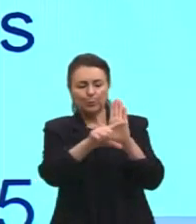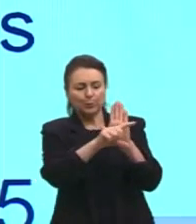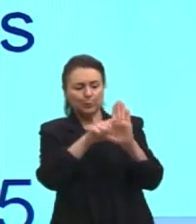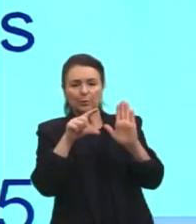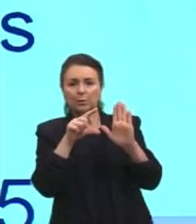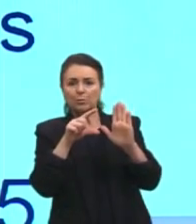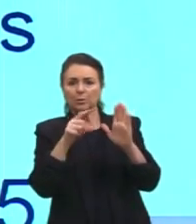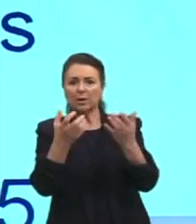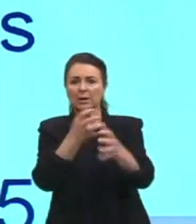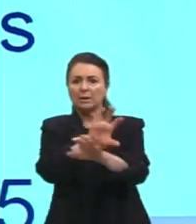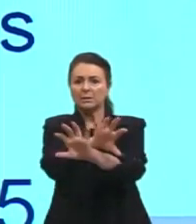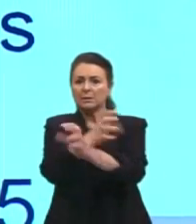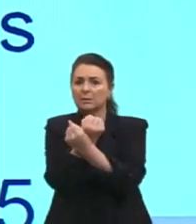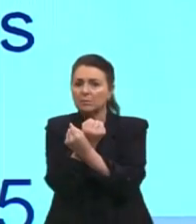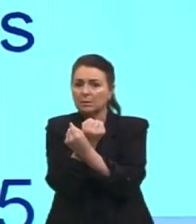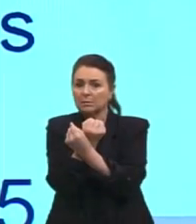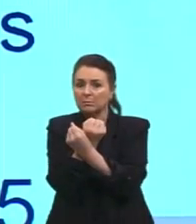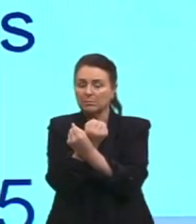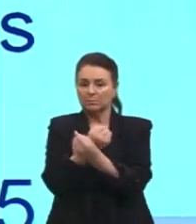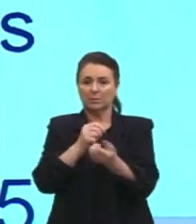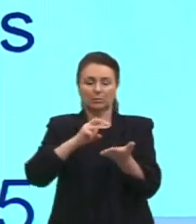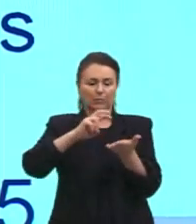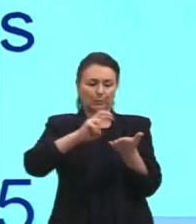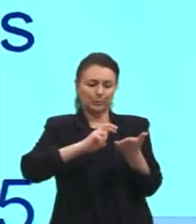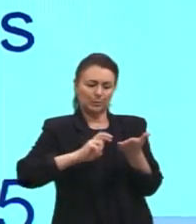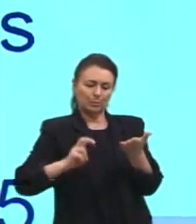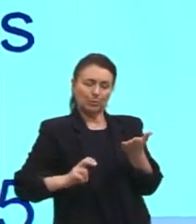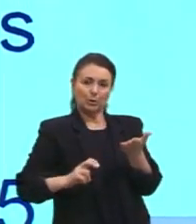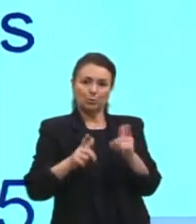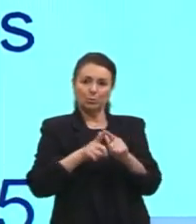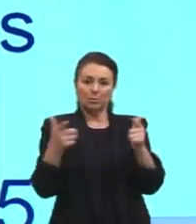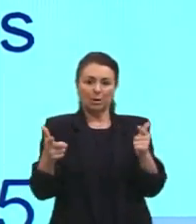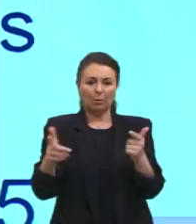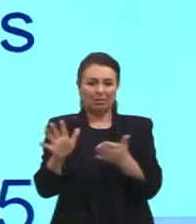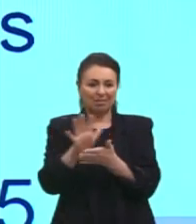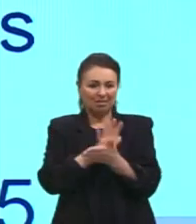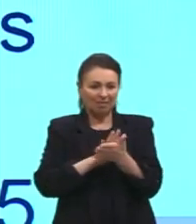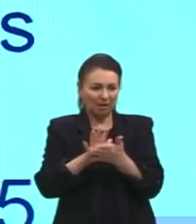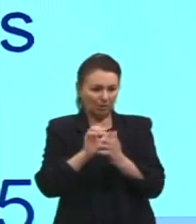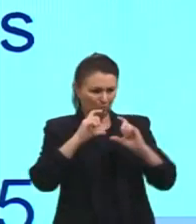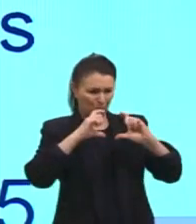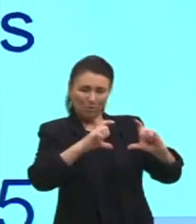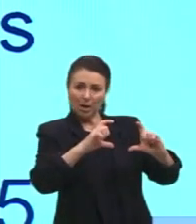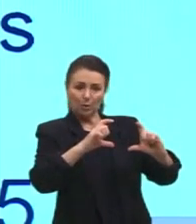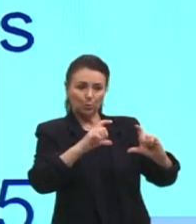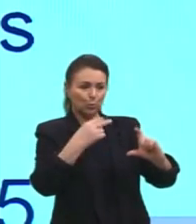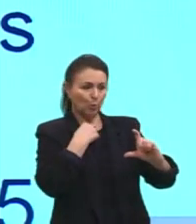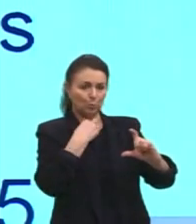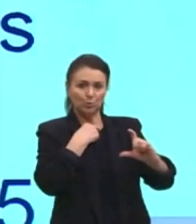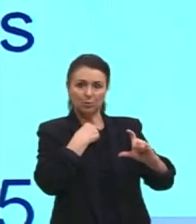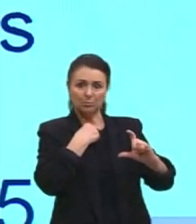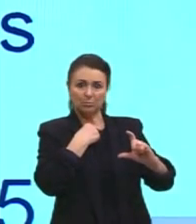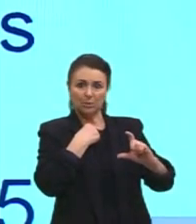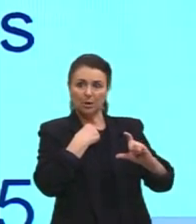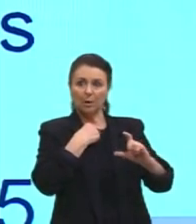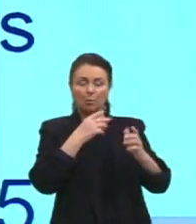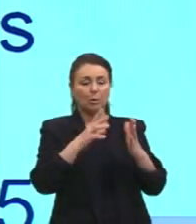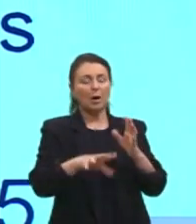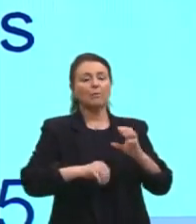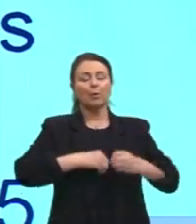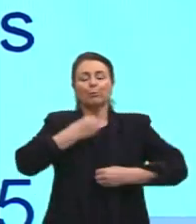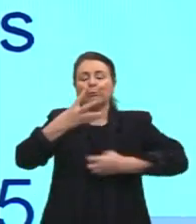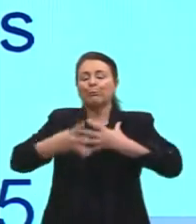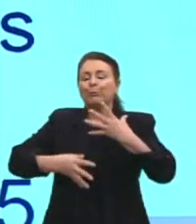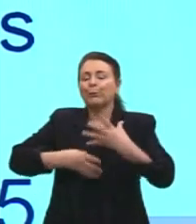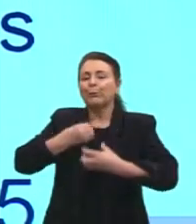ia imprimir o jornal agora, e daí, do nada, censuravam uma parte dele. O o pessoal fazia? Colocava um poema, uma